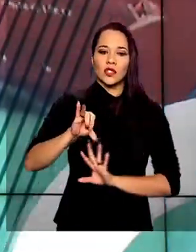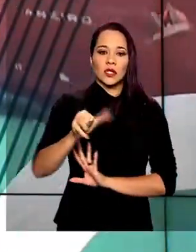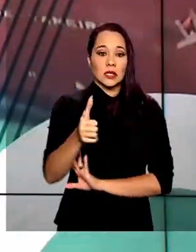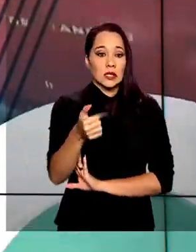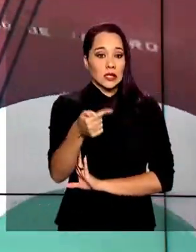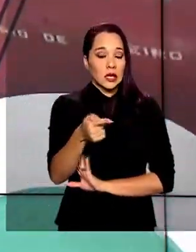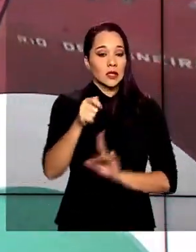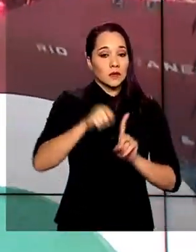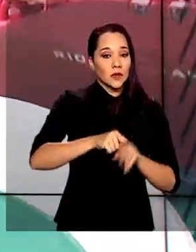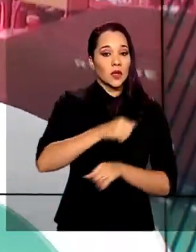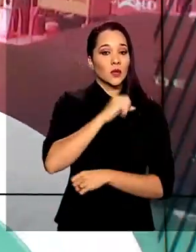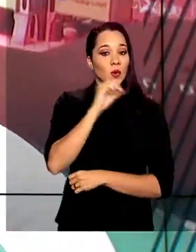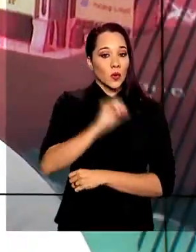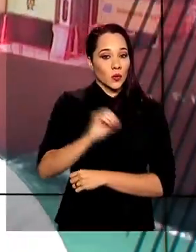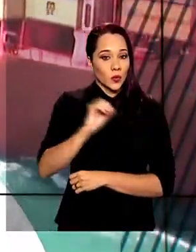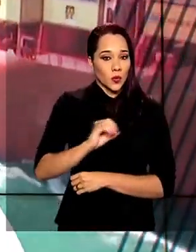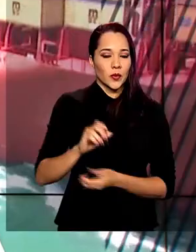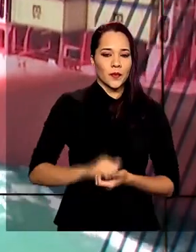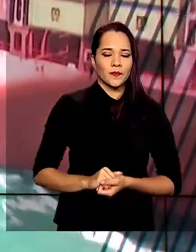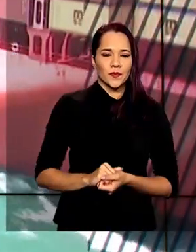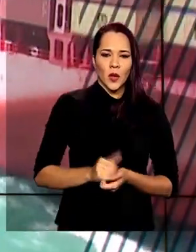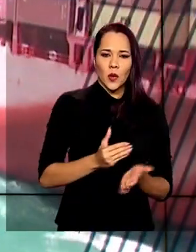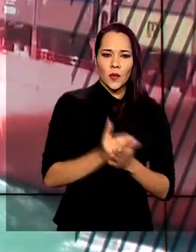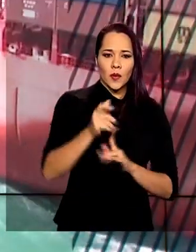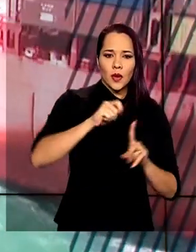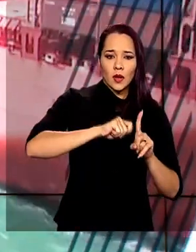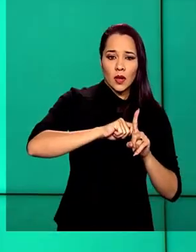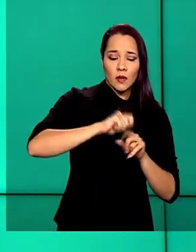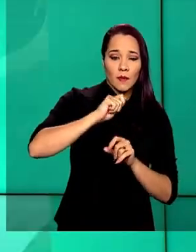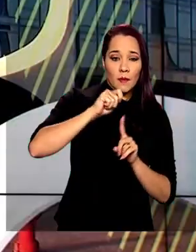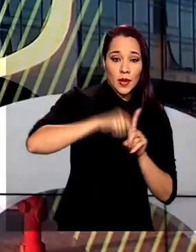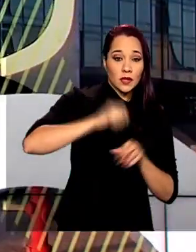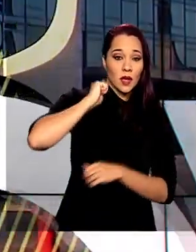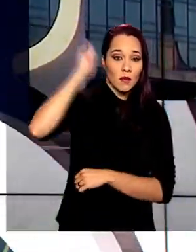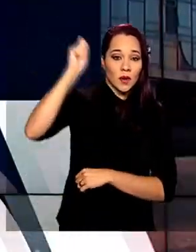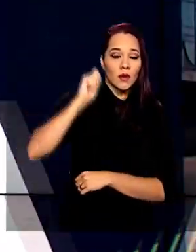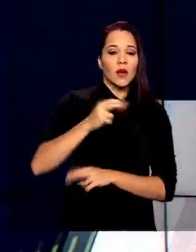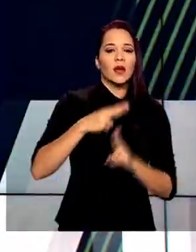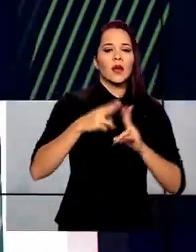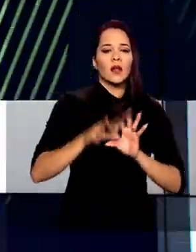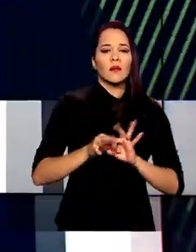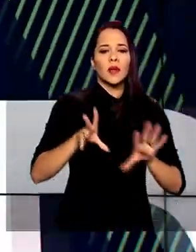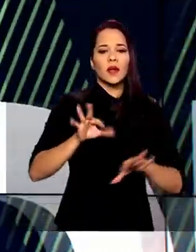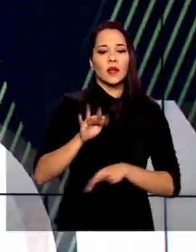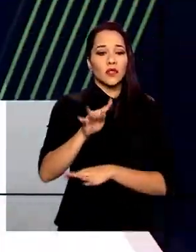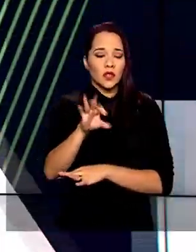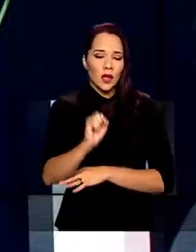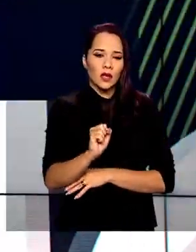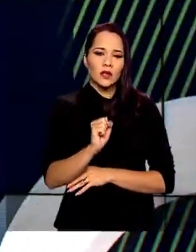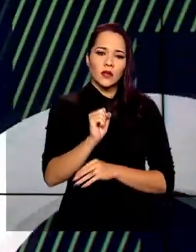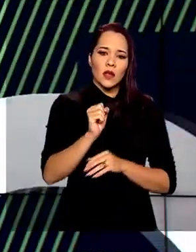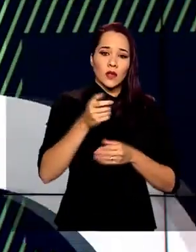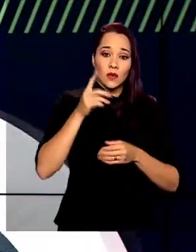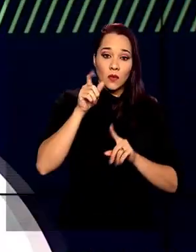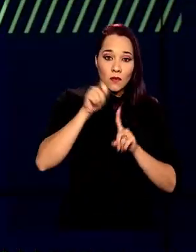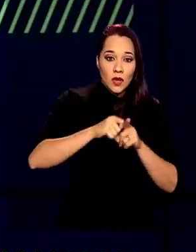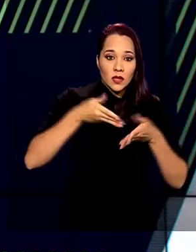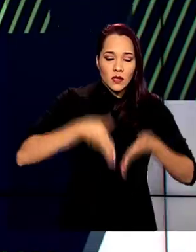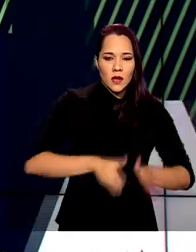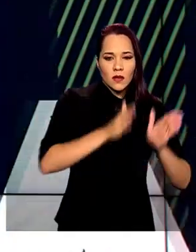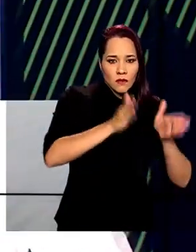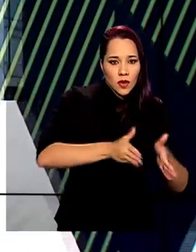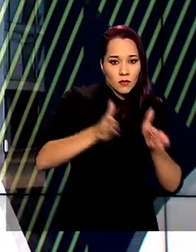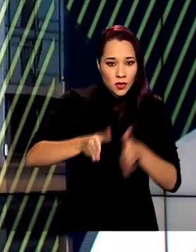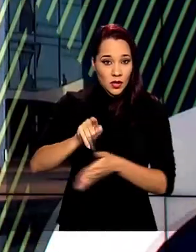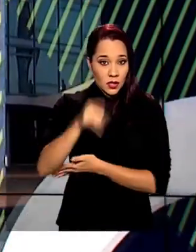17 de outubro. Desde o mês de abril, a Caixa vem liberando recursos do FGTS de acordo com o mês de nascimento. Para